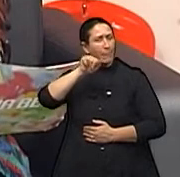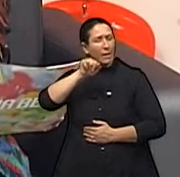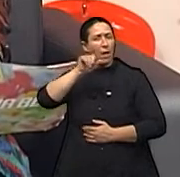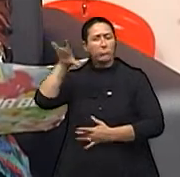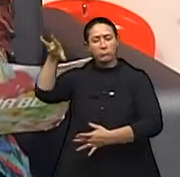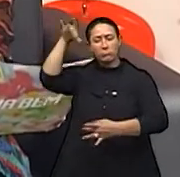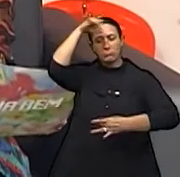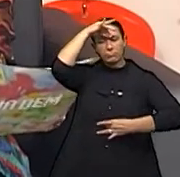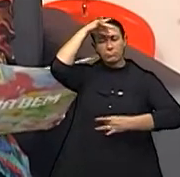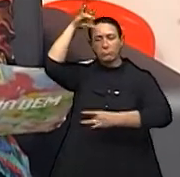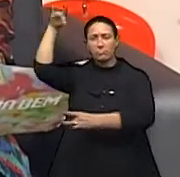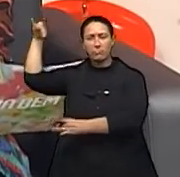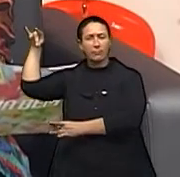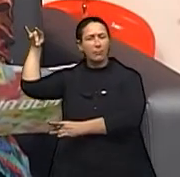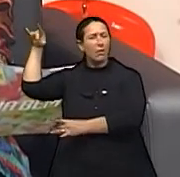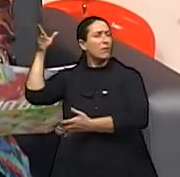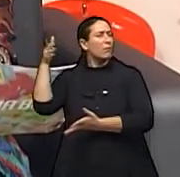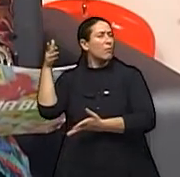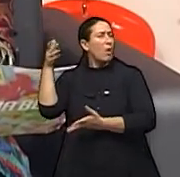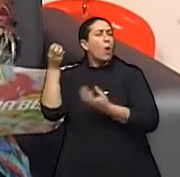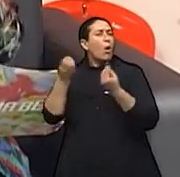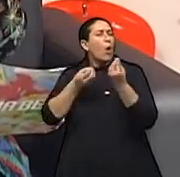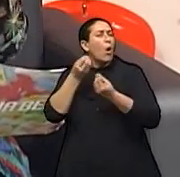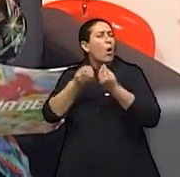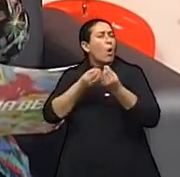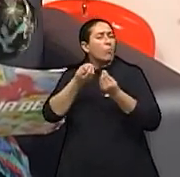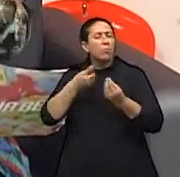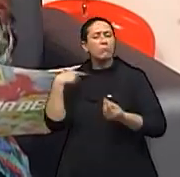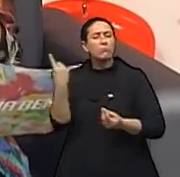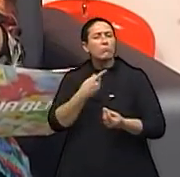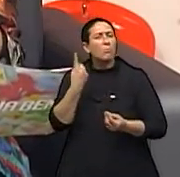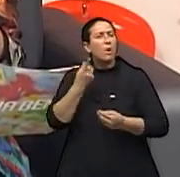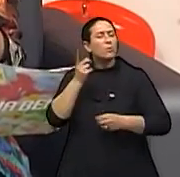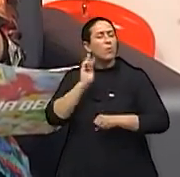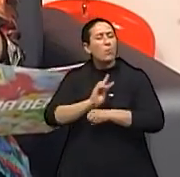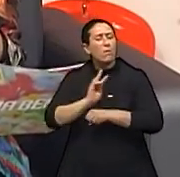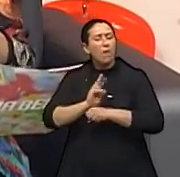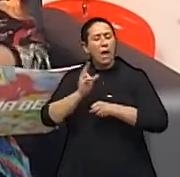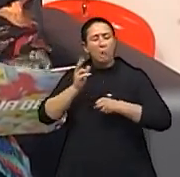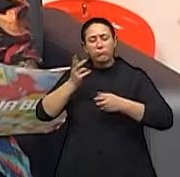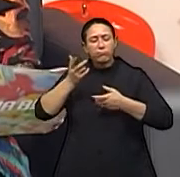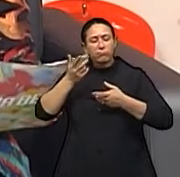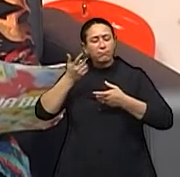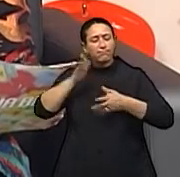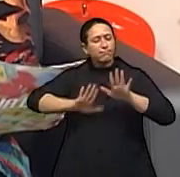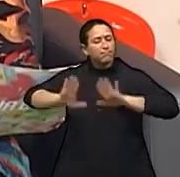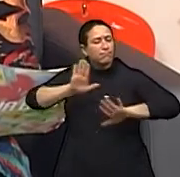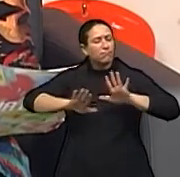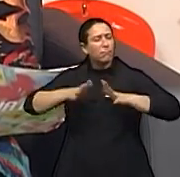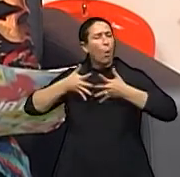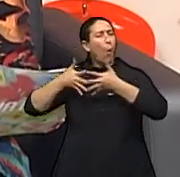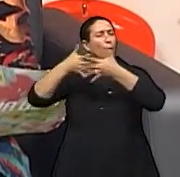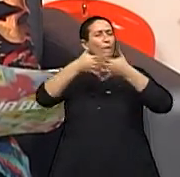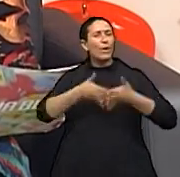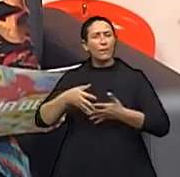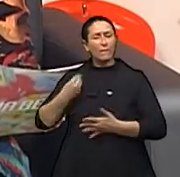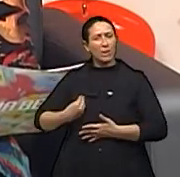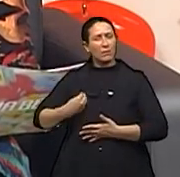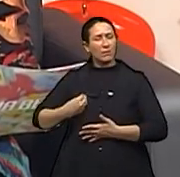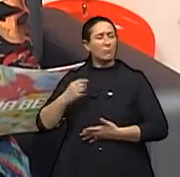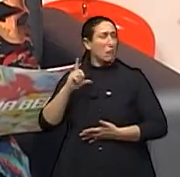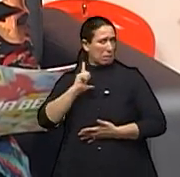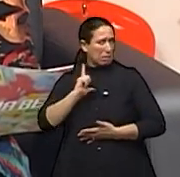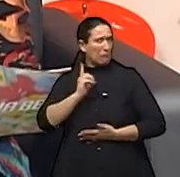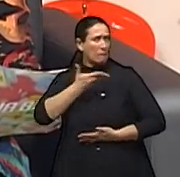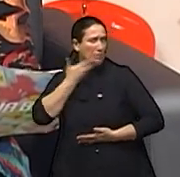como lidar com os conflitos da nossa vida? Essa pergunta, galera, todo mundo já se fez, né? Quais as vantagens e desvantagens